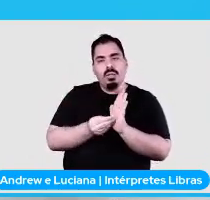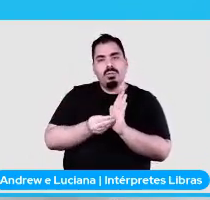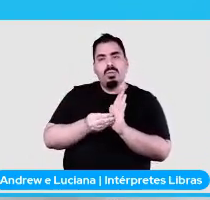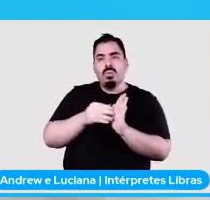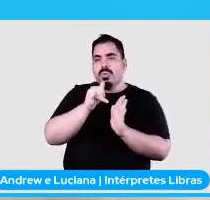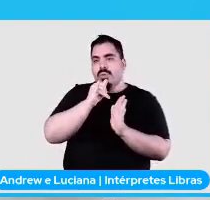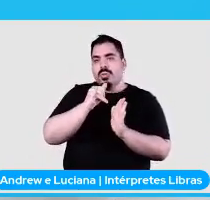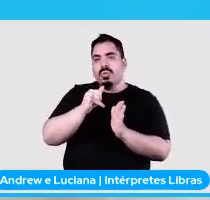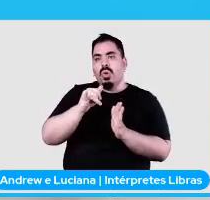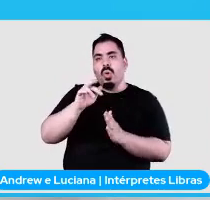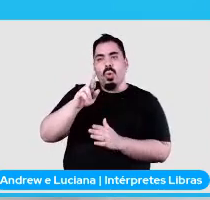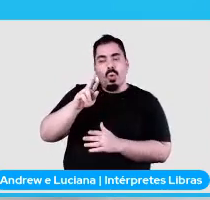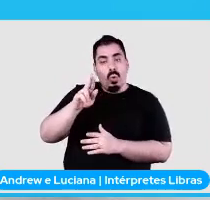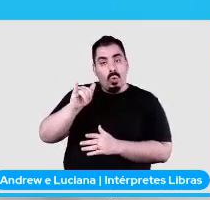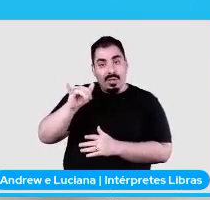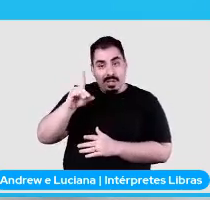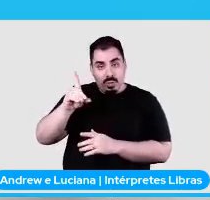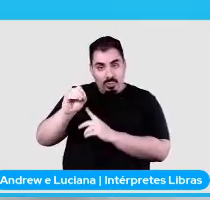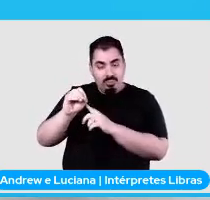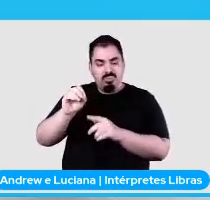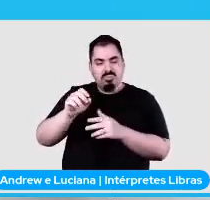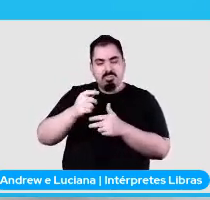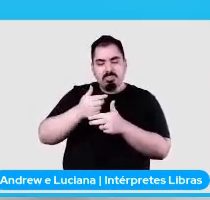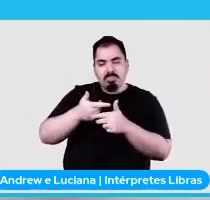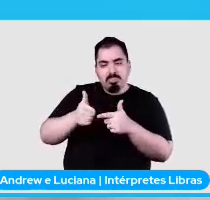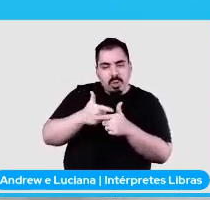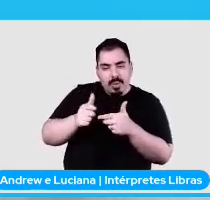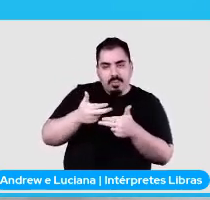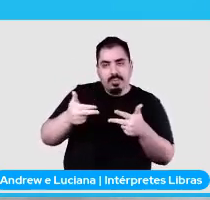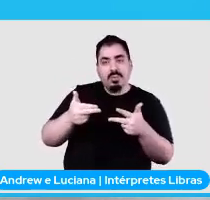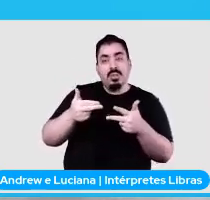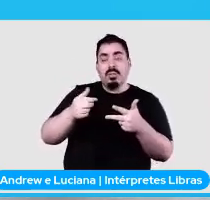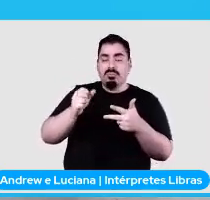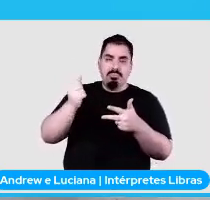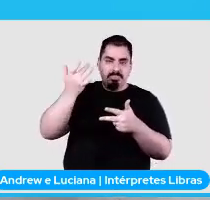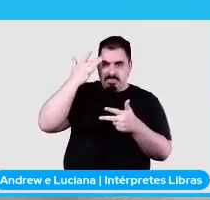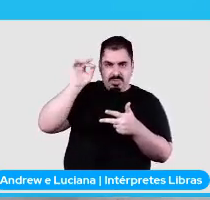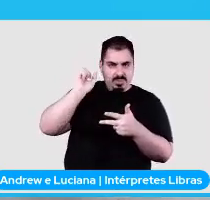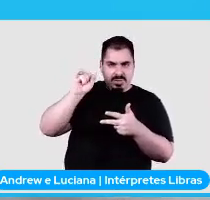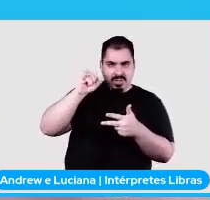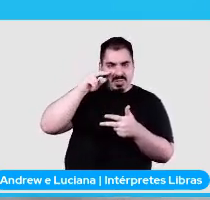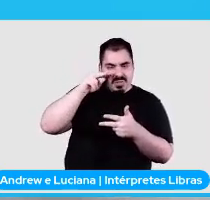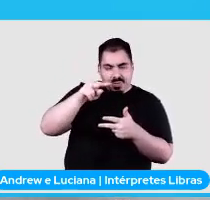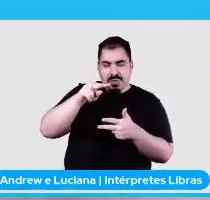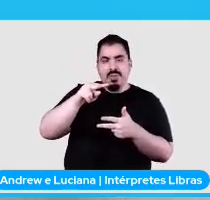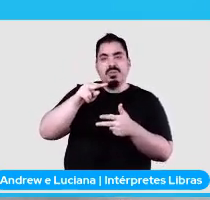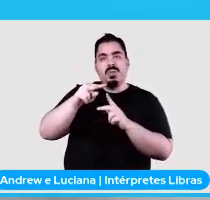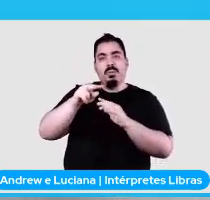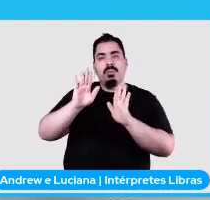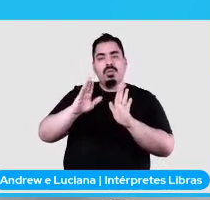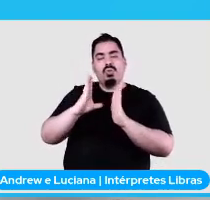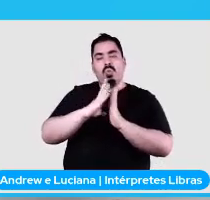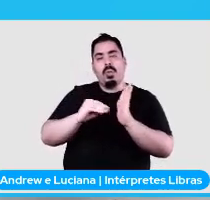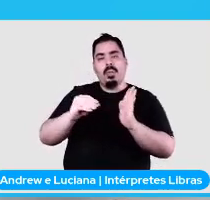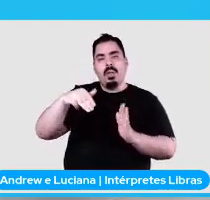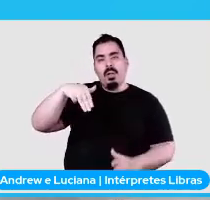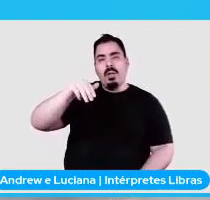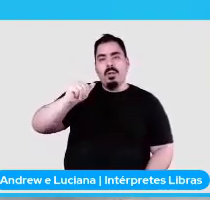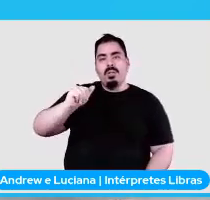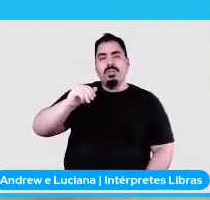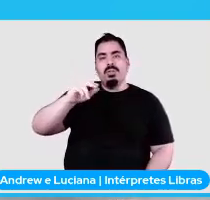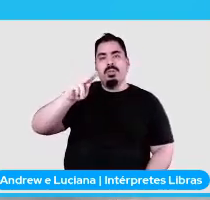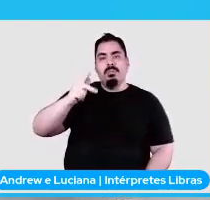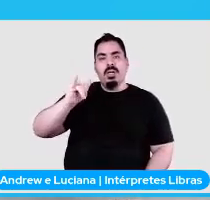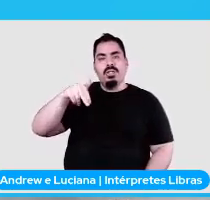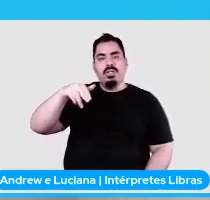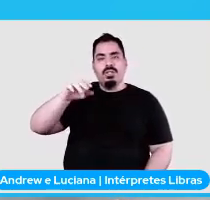não sei se vocês já viram, mas nos modelos de machine learning, às vezes, a gente é necessário até incluir ruídos para